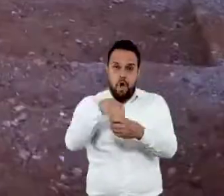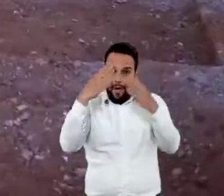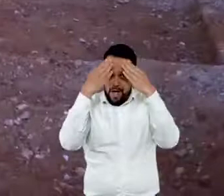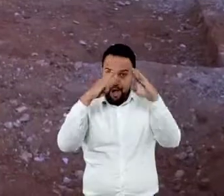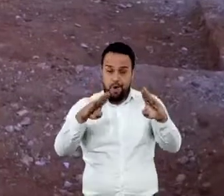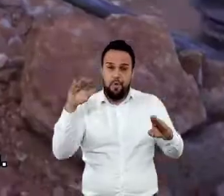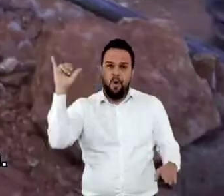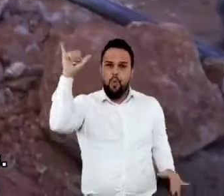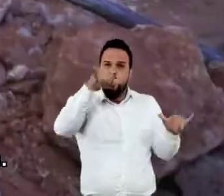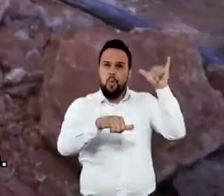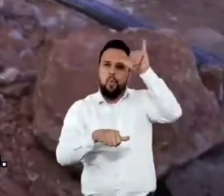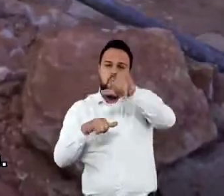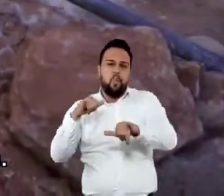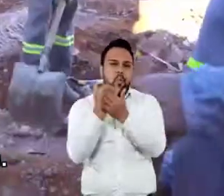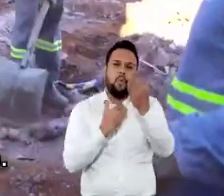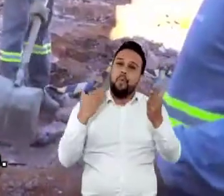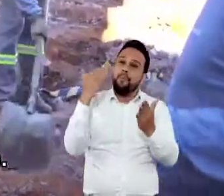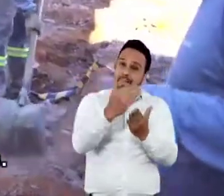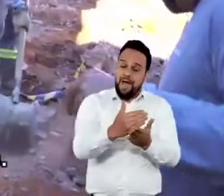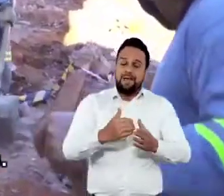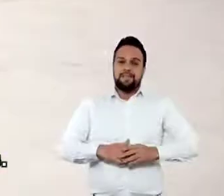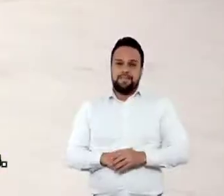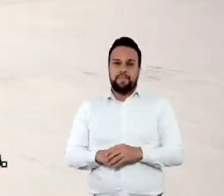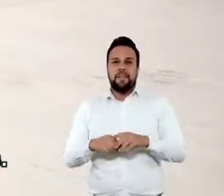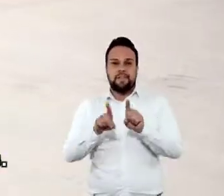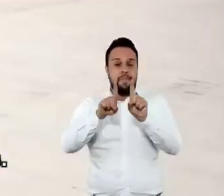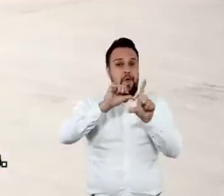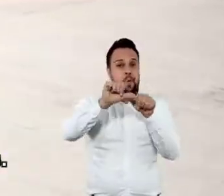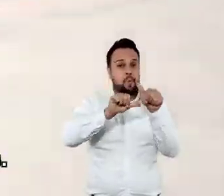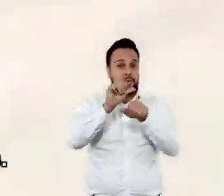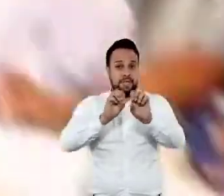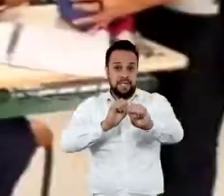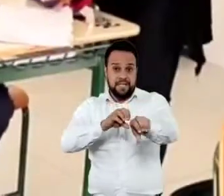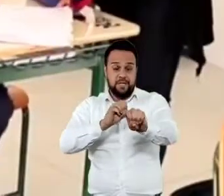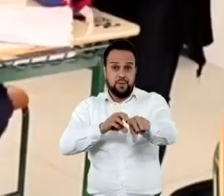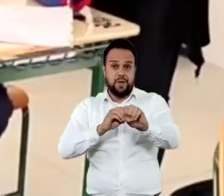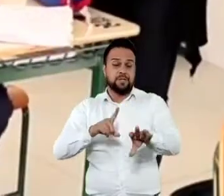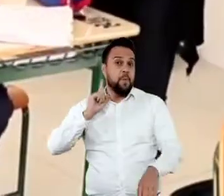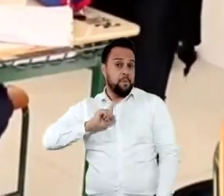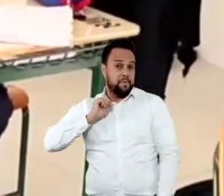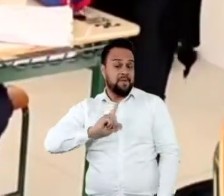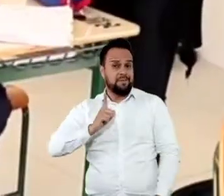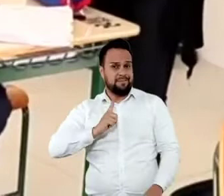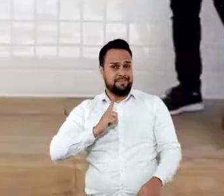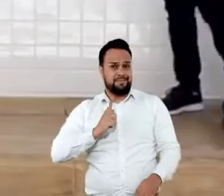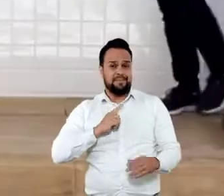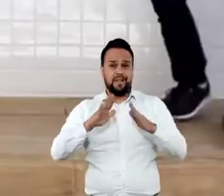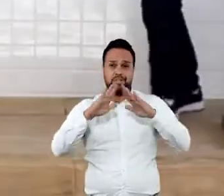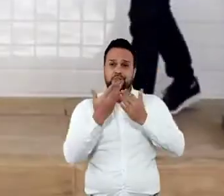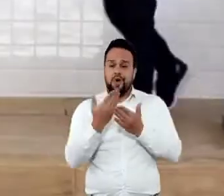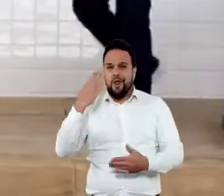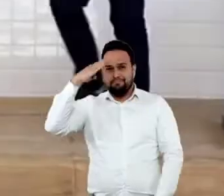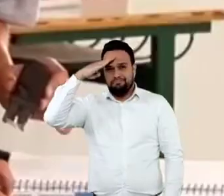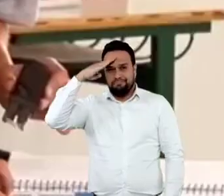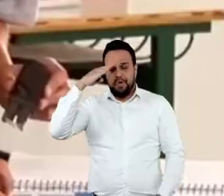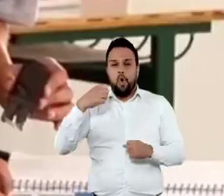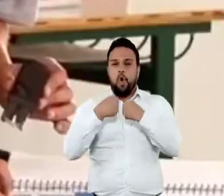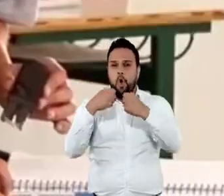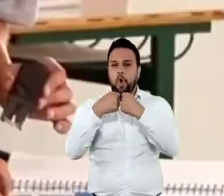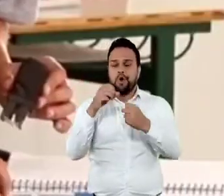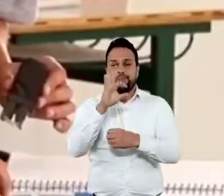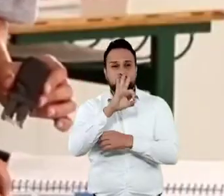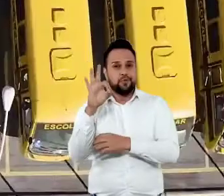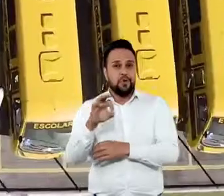aeroporto de Uberlândia que vai dobrar a capacidade anual de passageiros. Mudança também na educação. Minas agora tem escolas